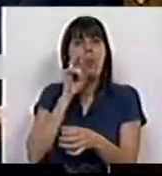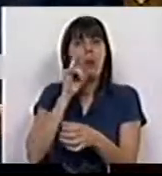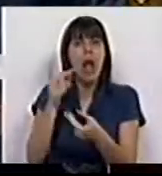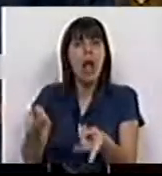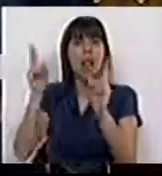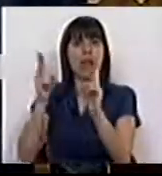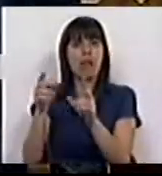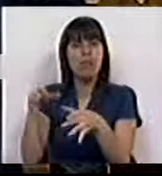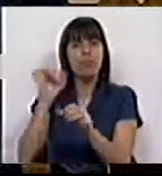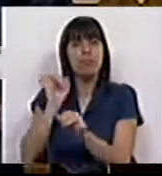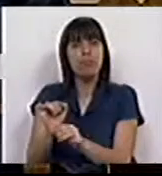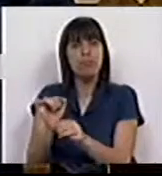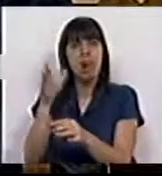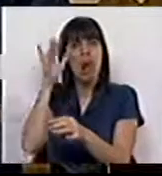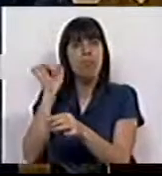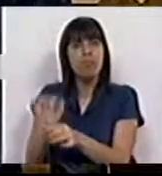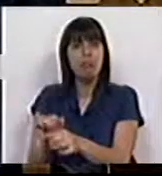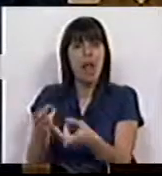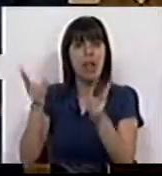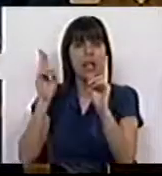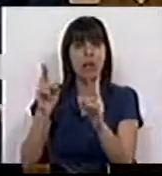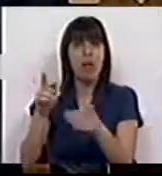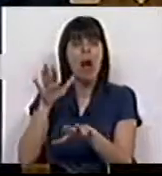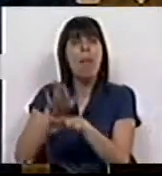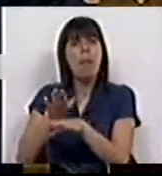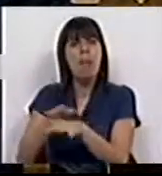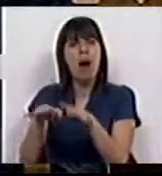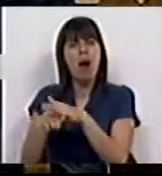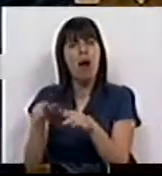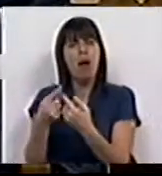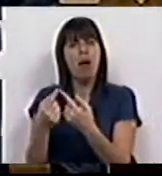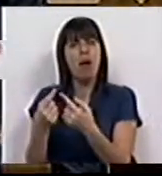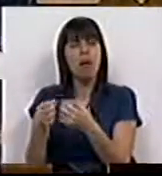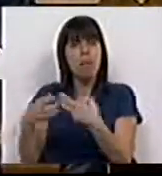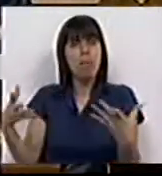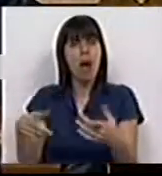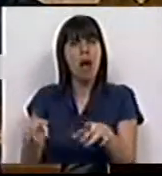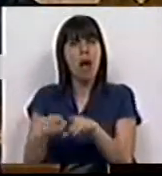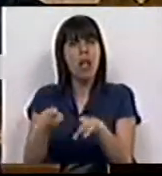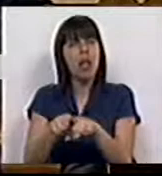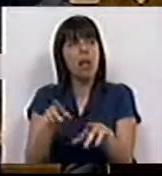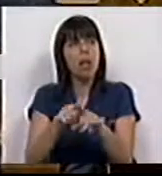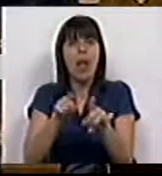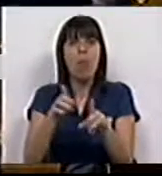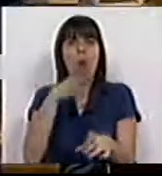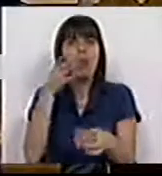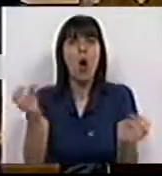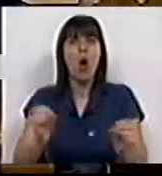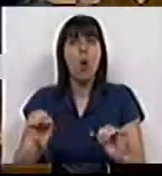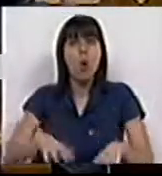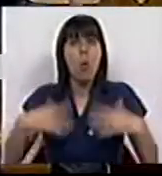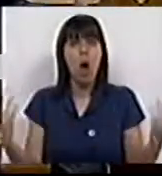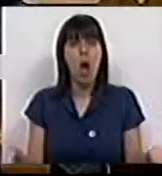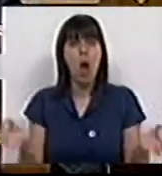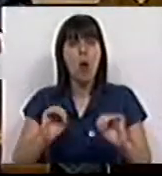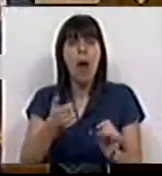proteção de espécies aquícolas, isso equivale quase por dizer que não haverá